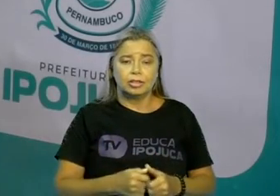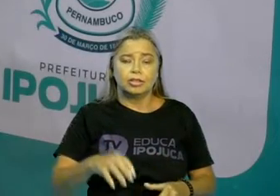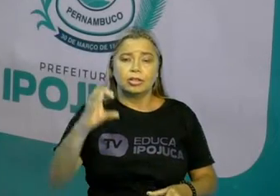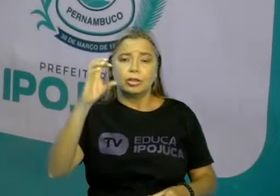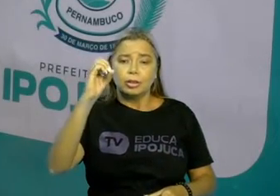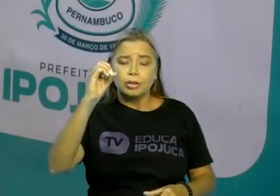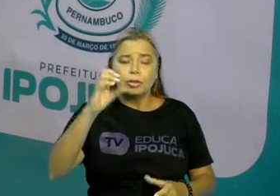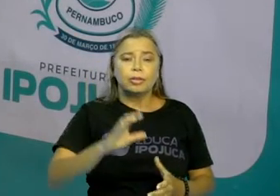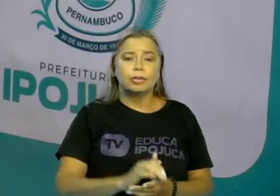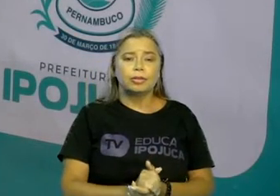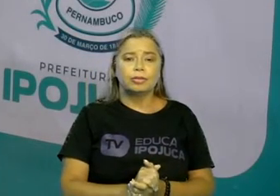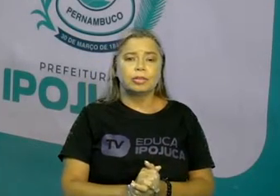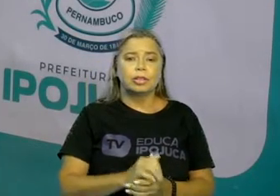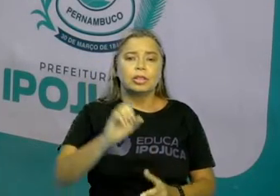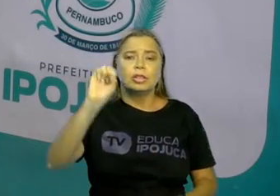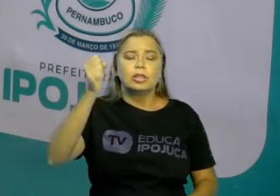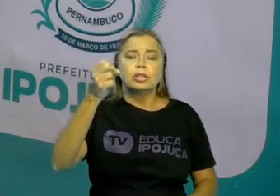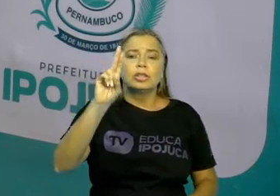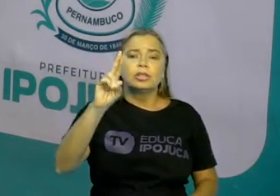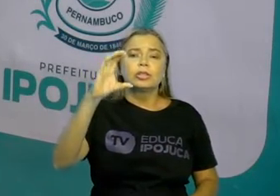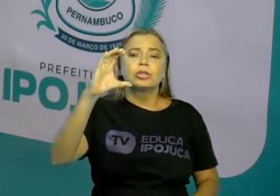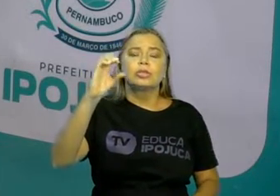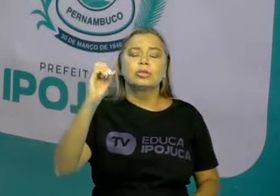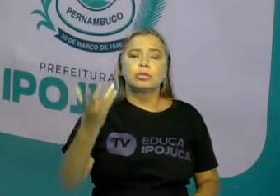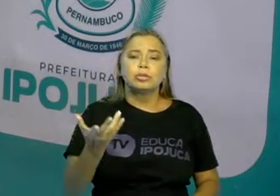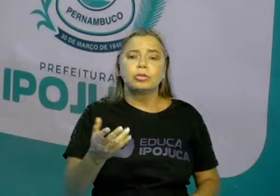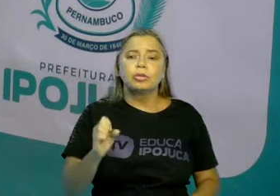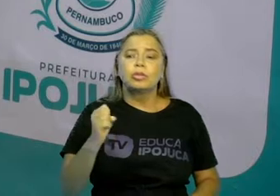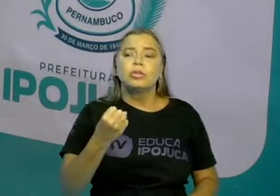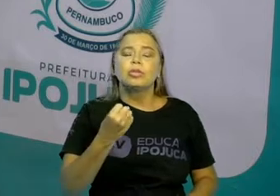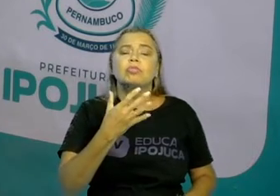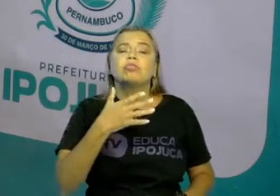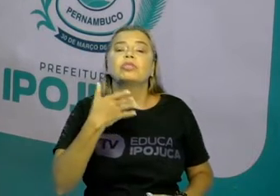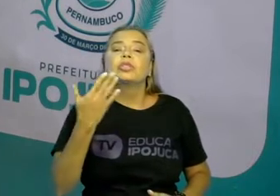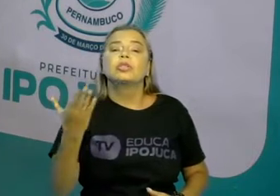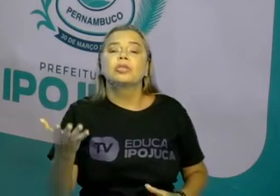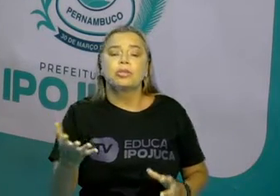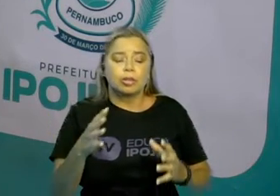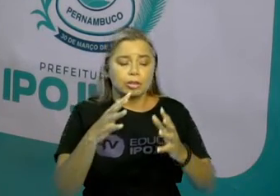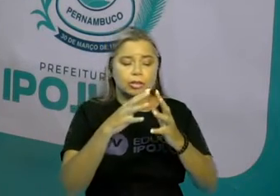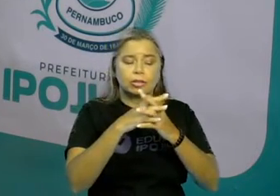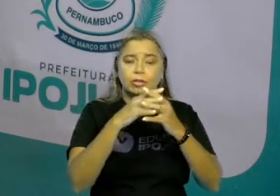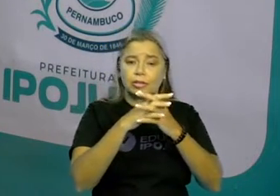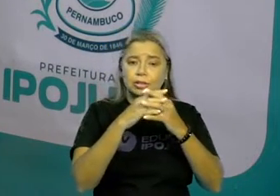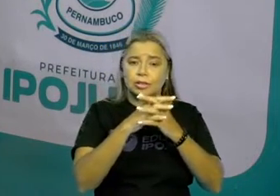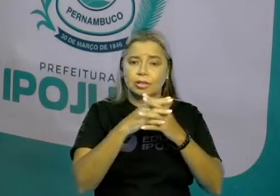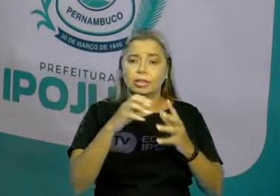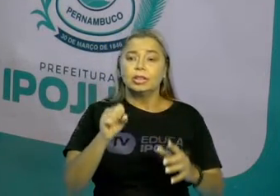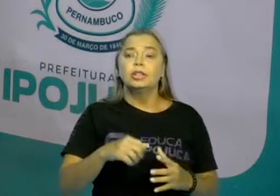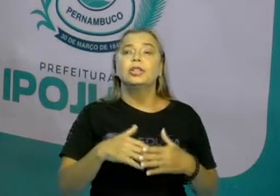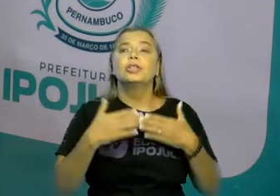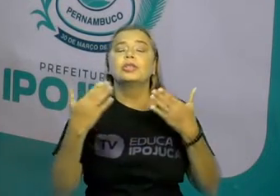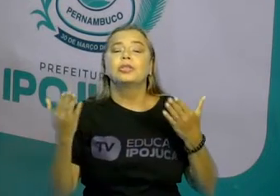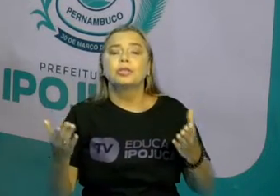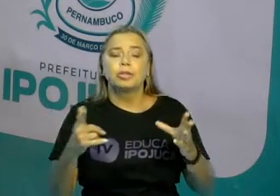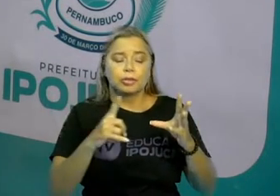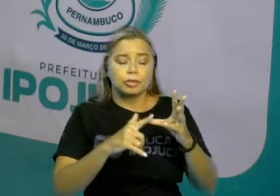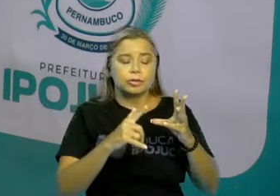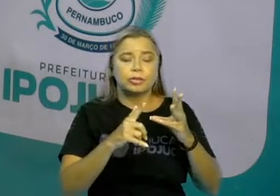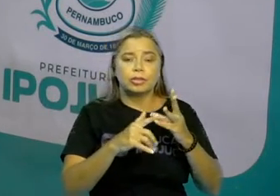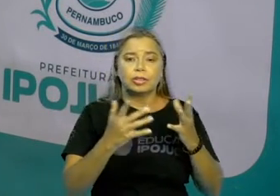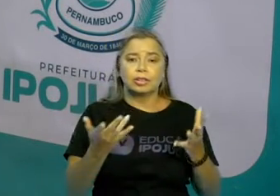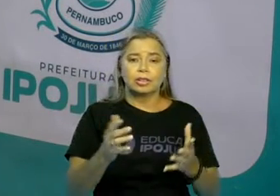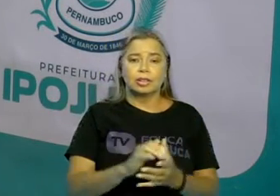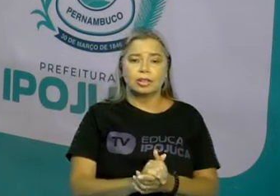conseguir descobrir da palavra suco quais são as consoantes e quais são as vogais? Da